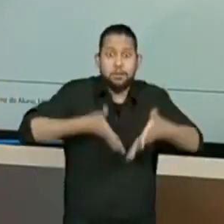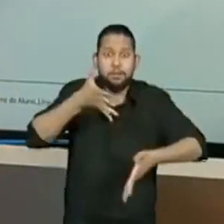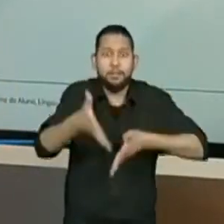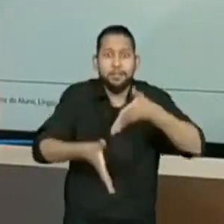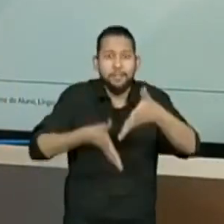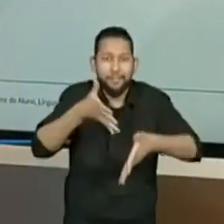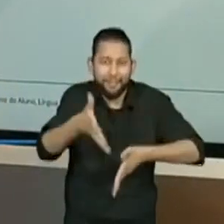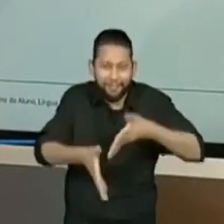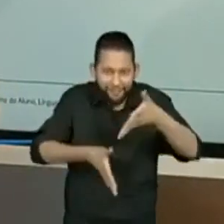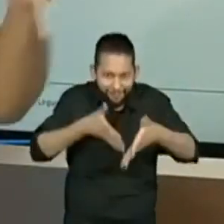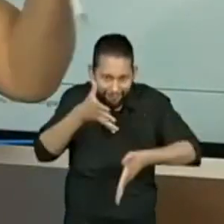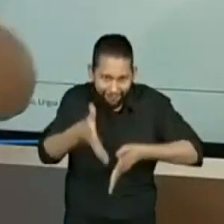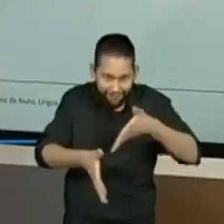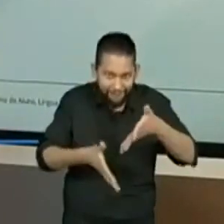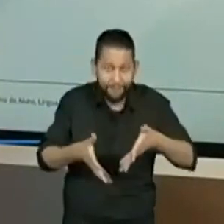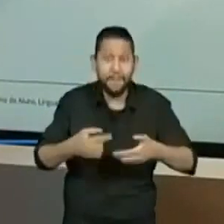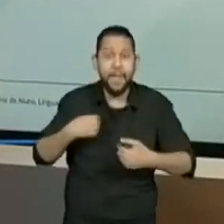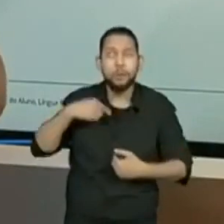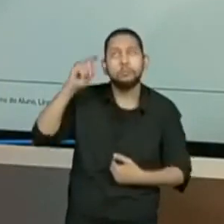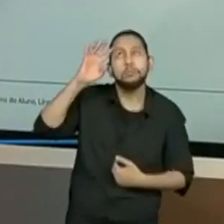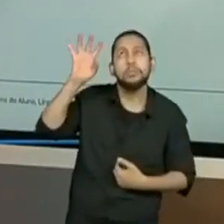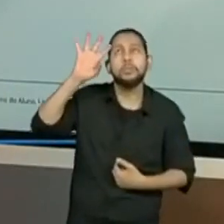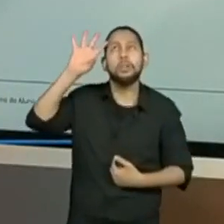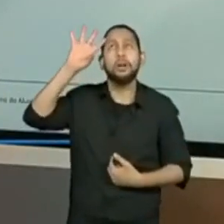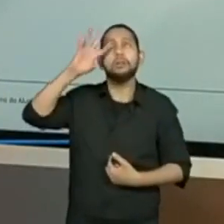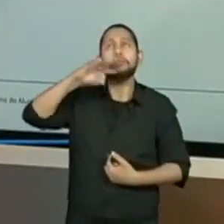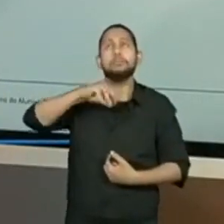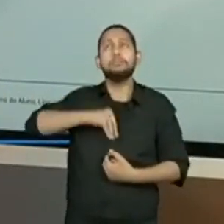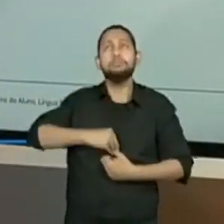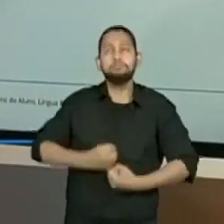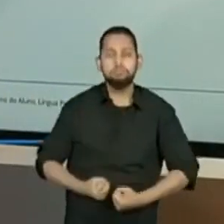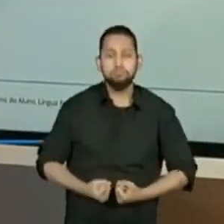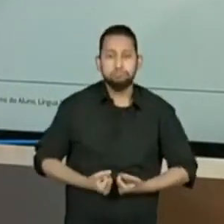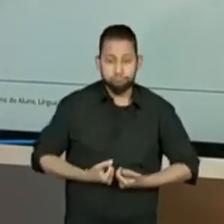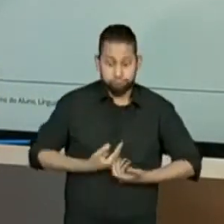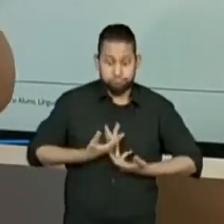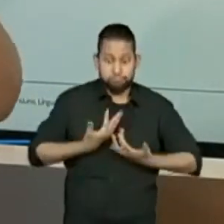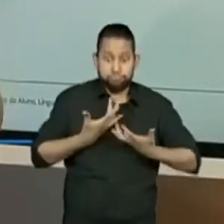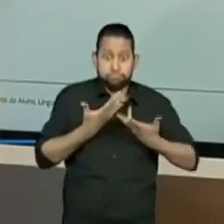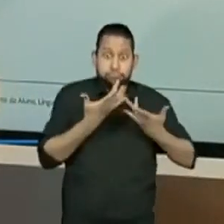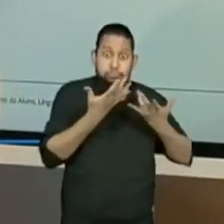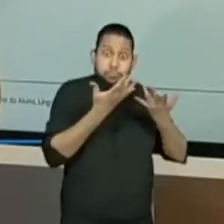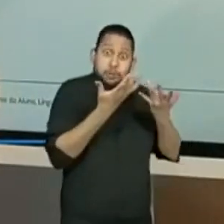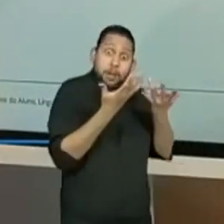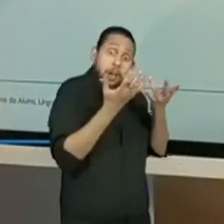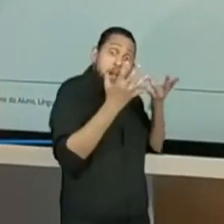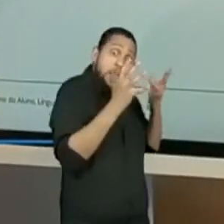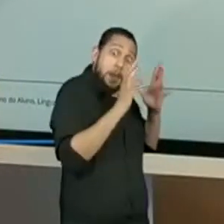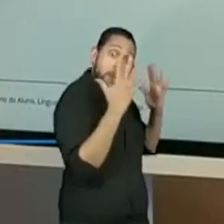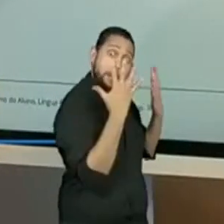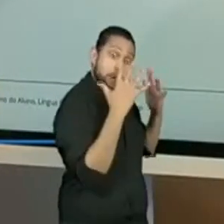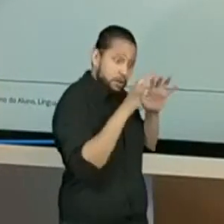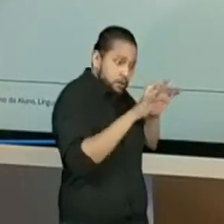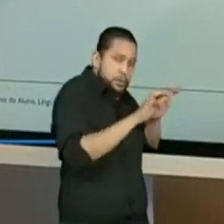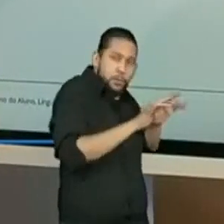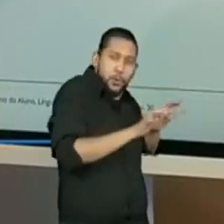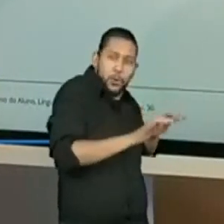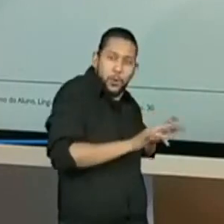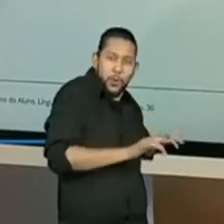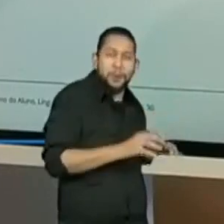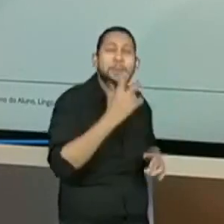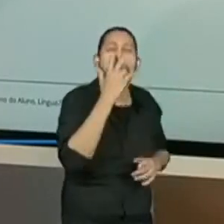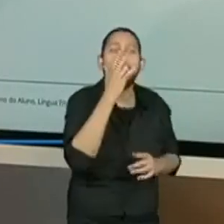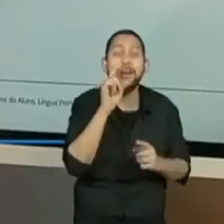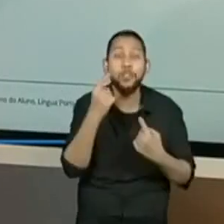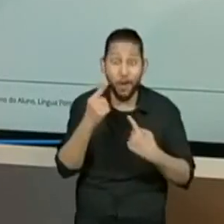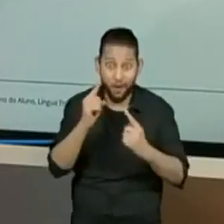sentimento acaba abraçando o leitor. Esse termo abraçando é uma brincadeira, porque a gente acaba